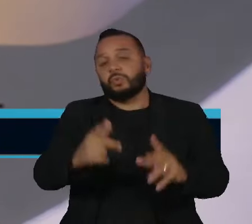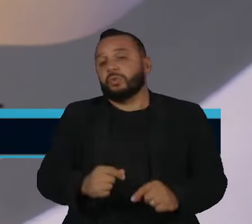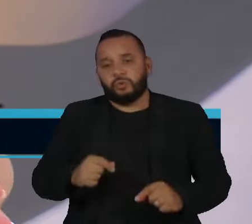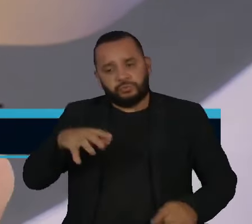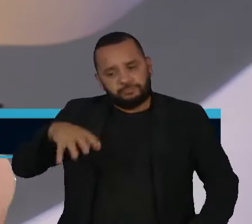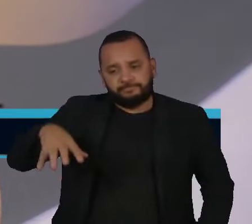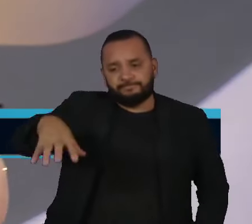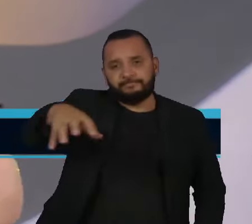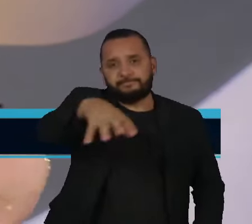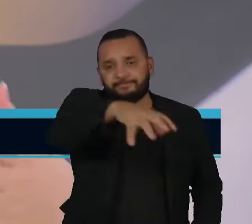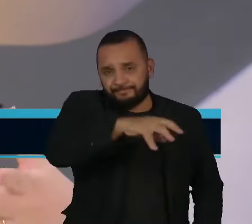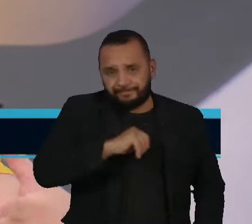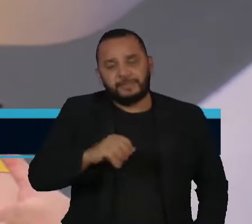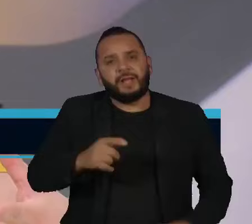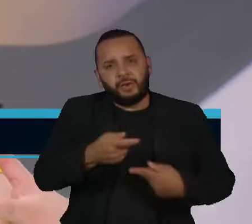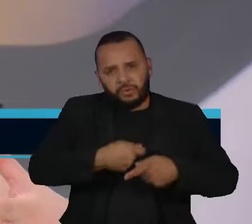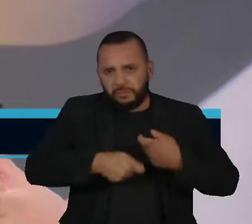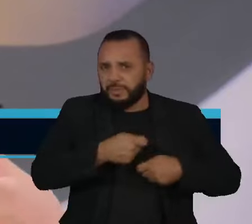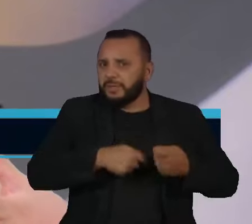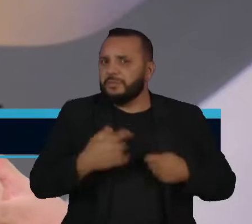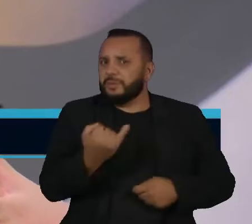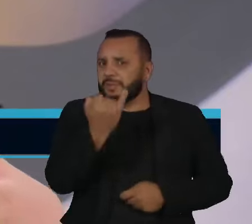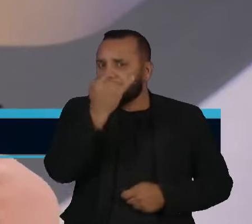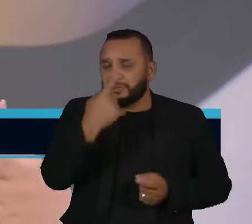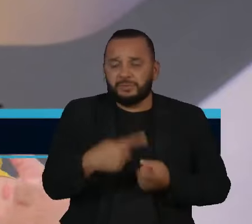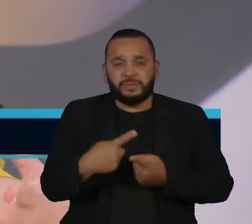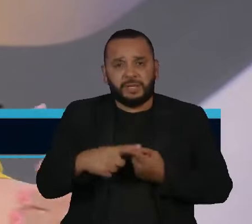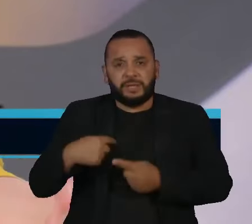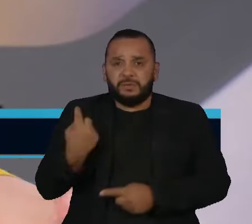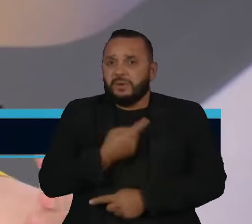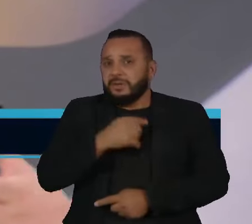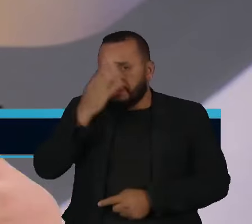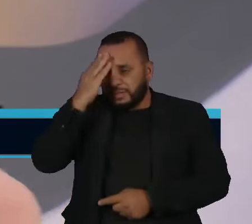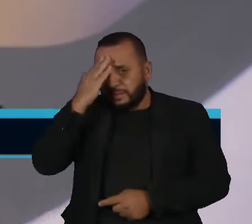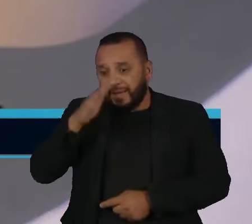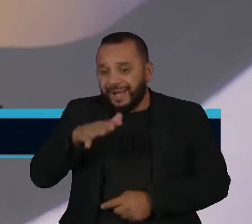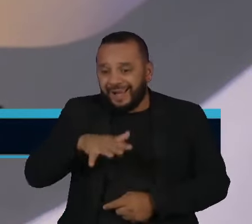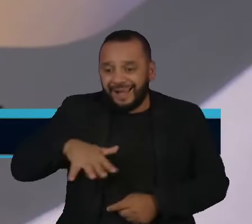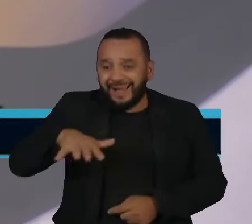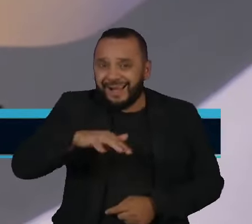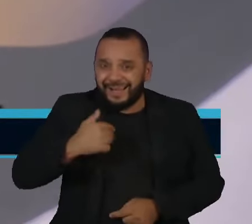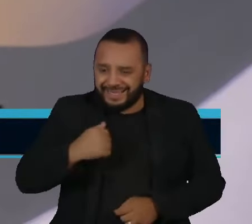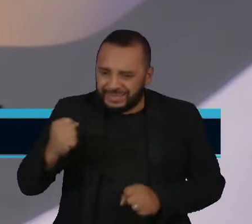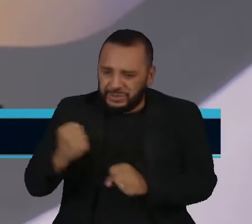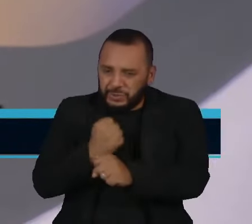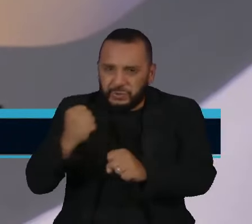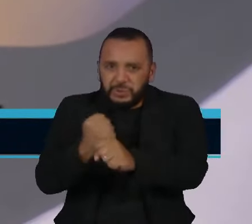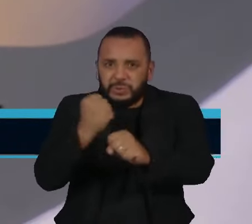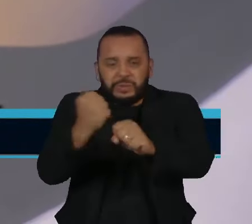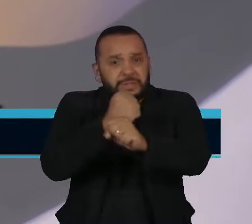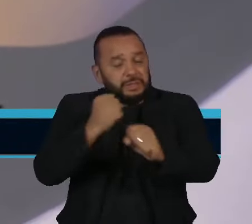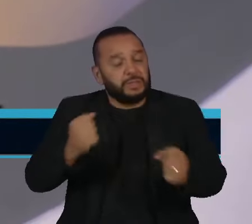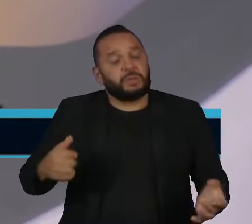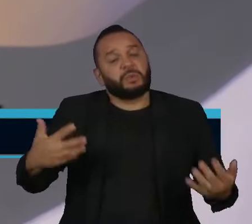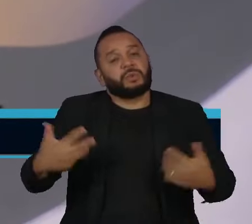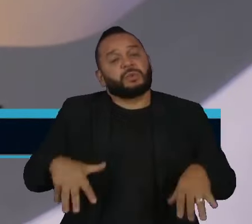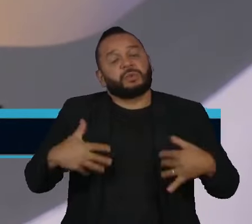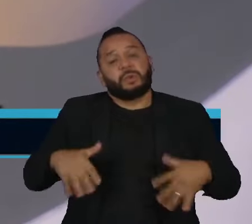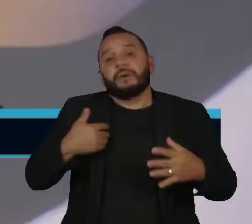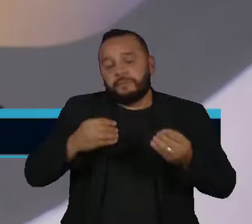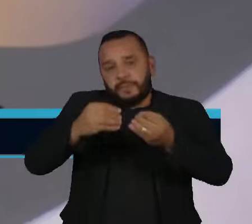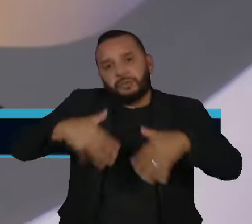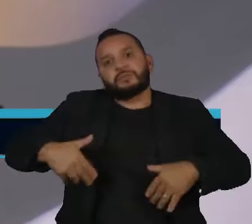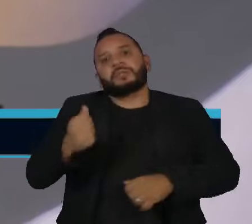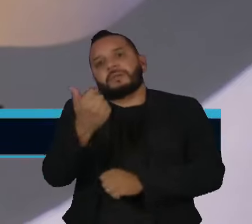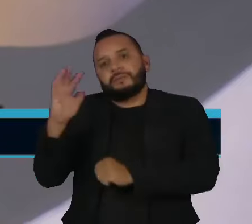específico, porque a gente sabe qual é o tamanho do impacto da construção civil dentro de economias como a brasileira, não só aqui no Brasil,